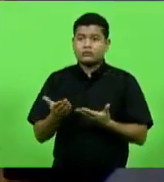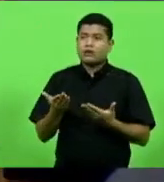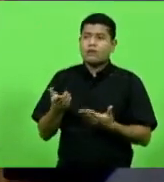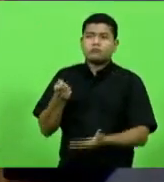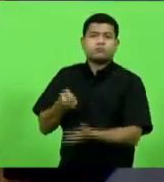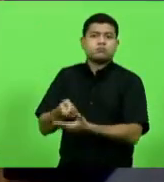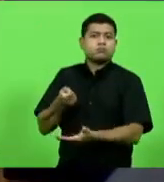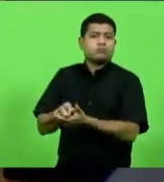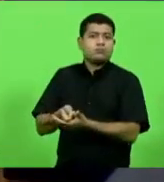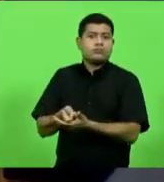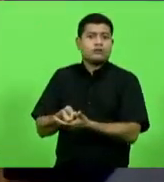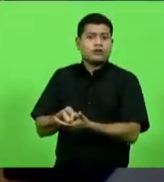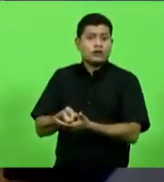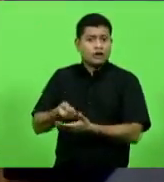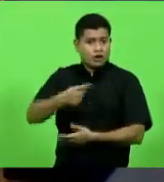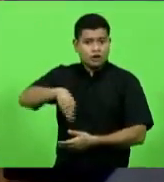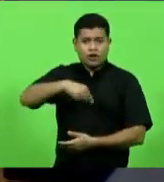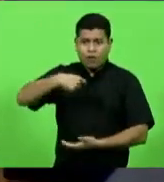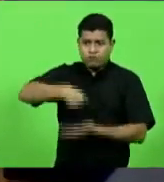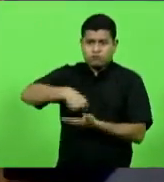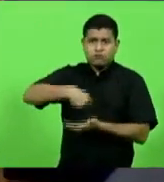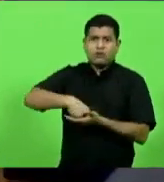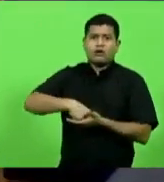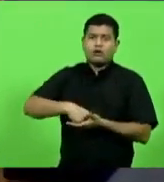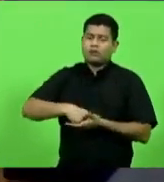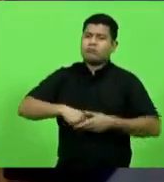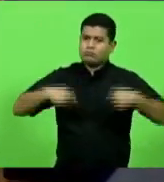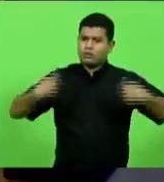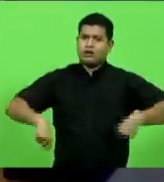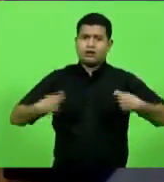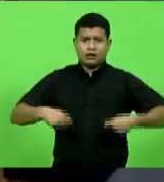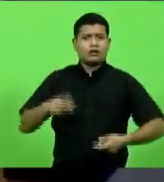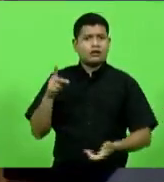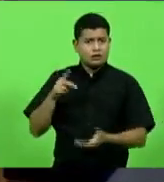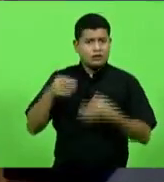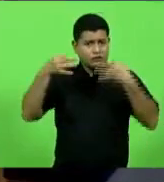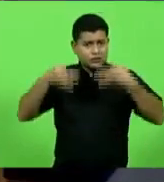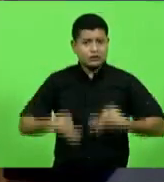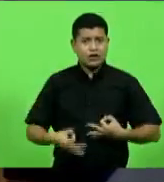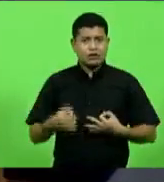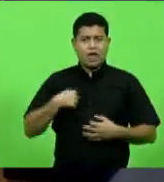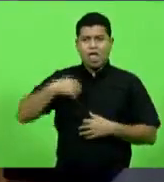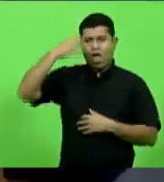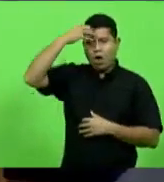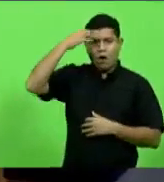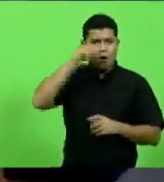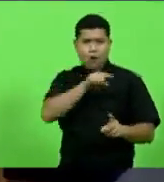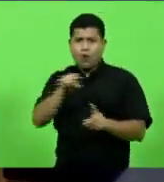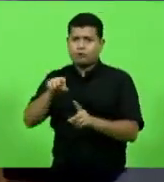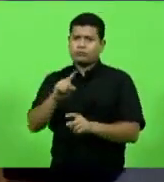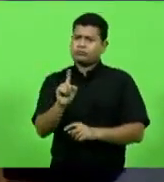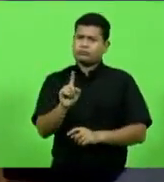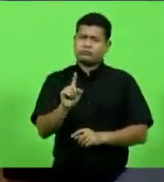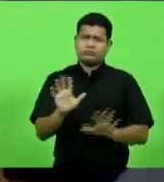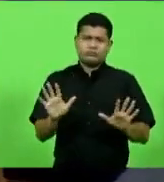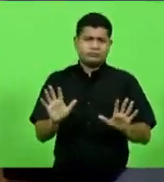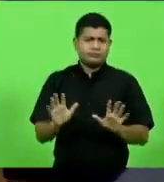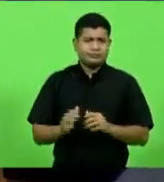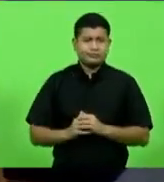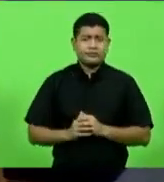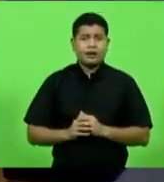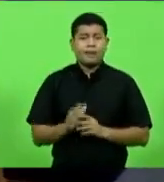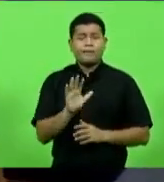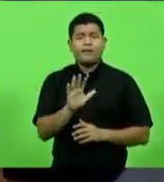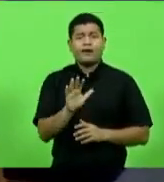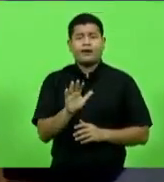e nós temos que ser cobrados mesmo, a gente está aqui para ser cobrado, eu não estou culpando ninguém. Agora, eu